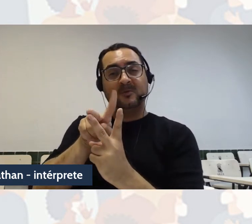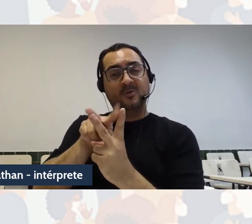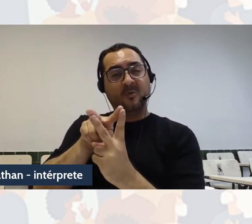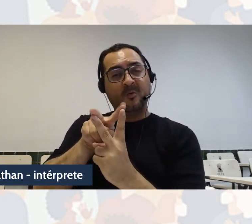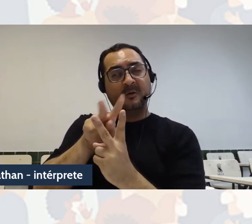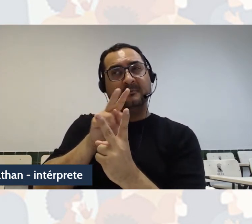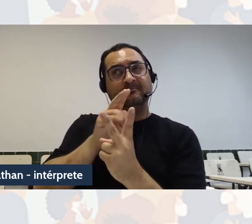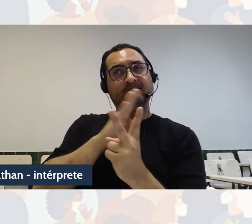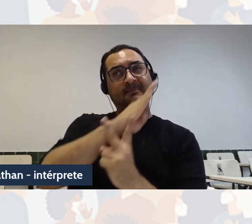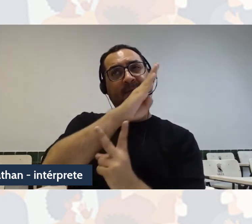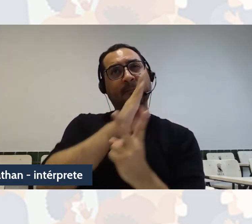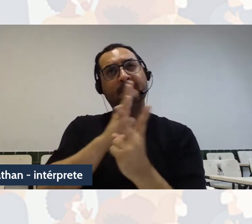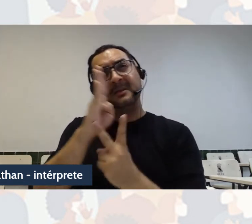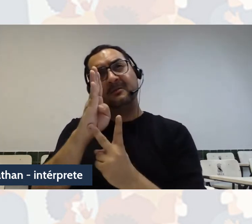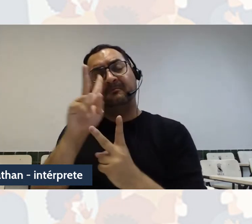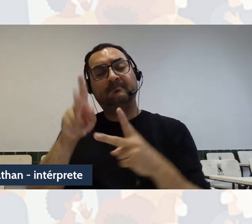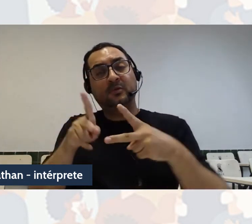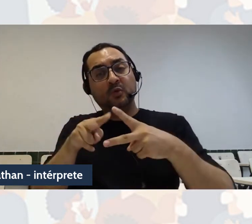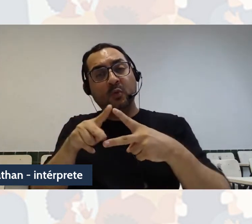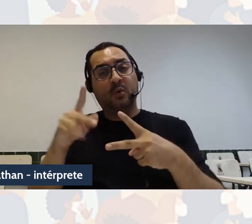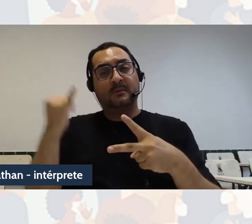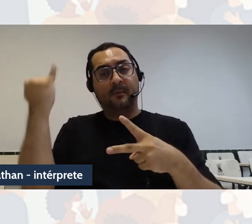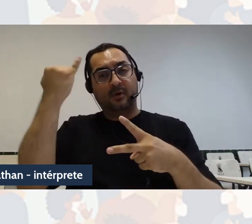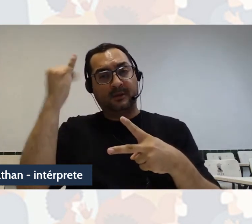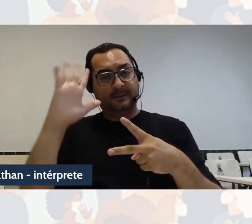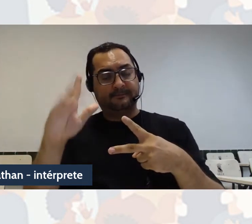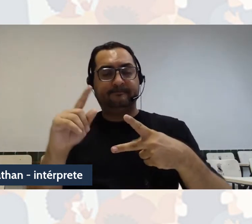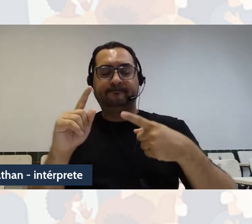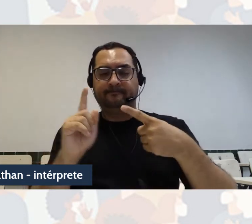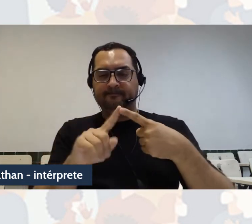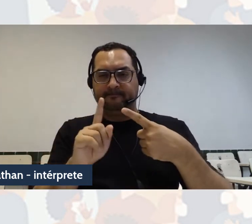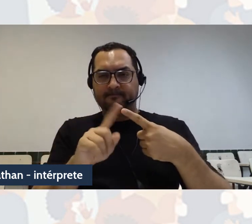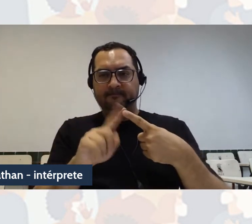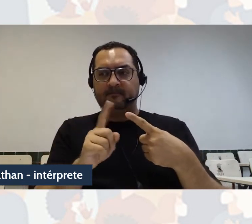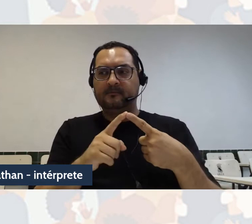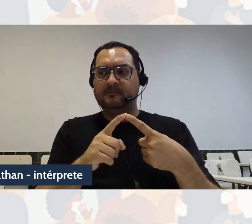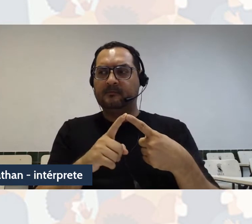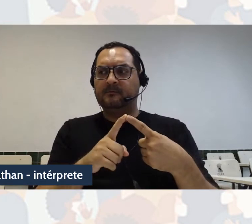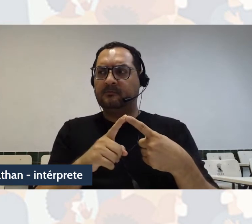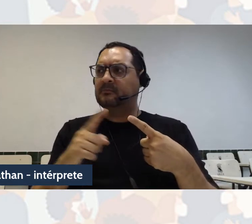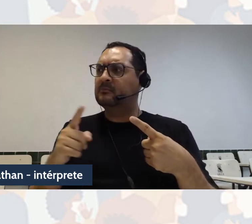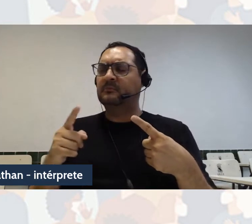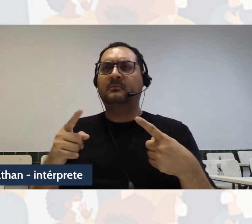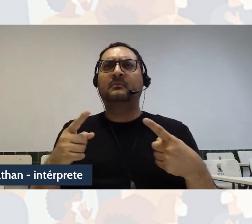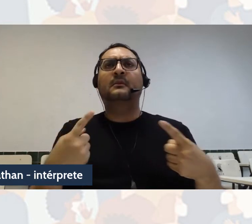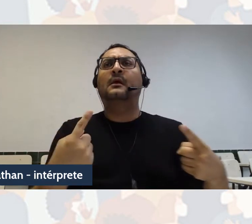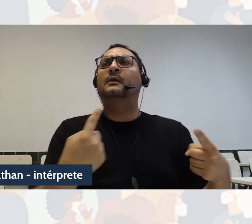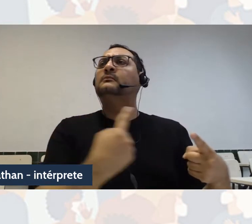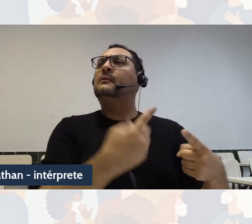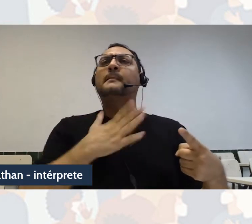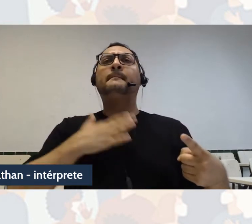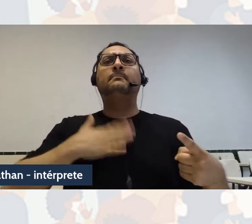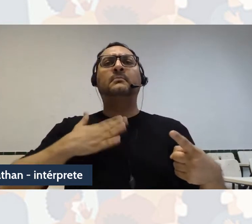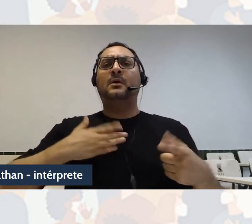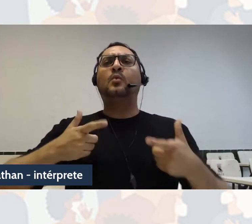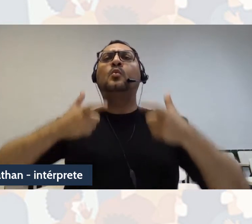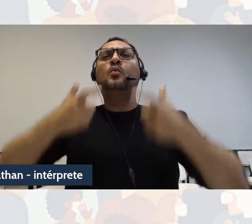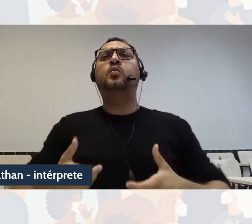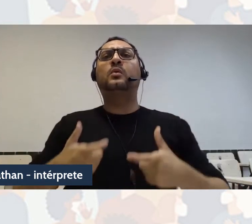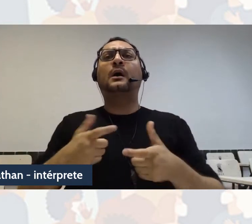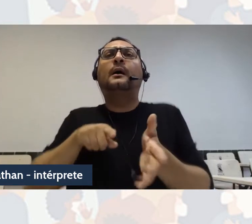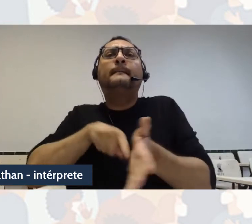parecem importantes. Um é a gente pensar e conversar um pouco sobre o nosso lugar epistêmico, quem somos nós